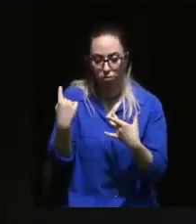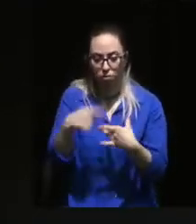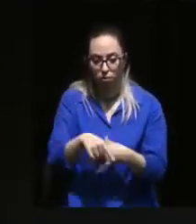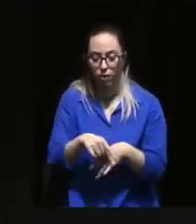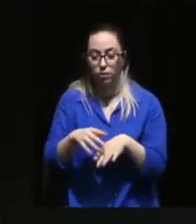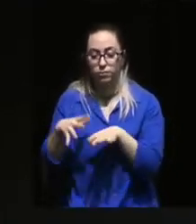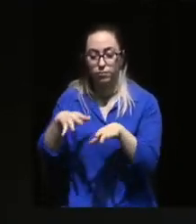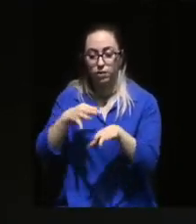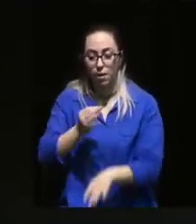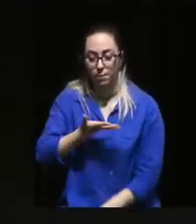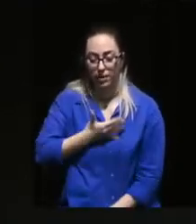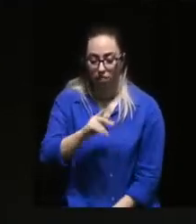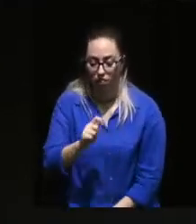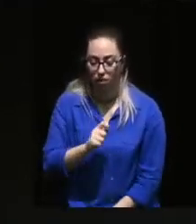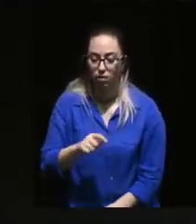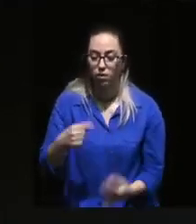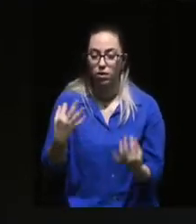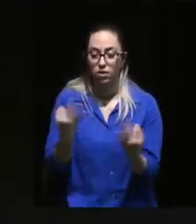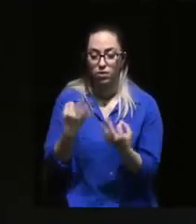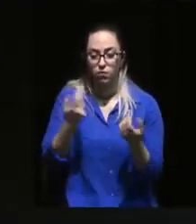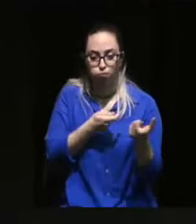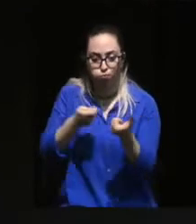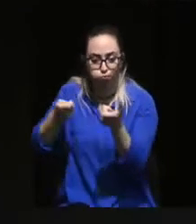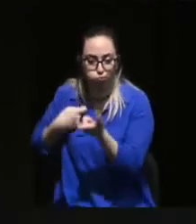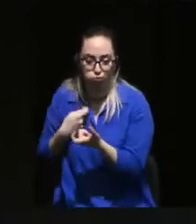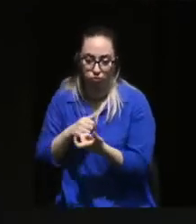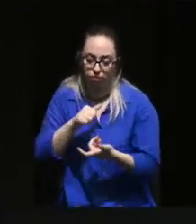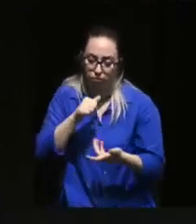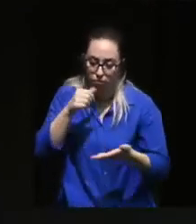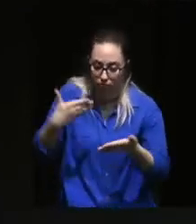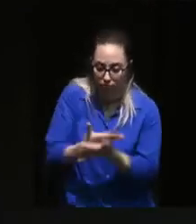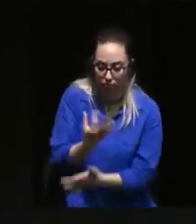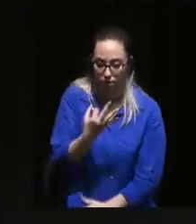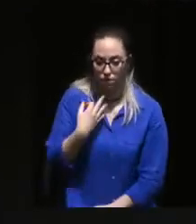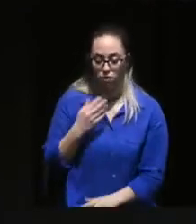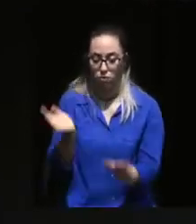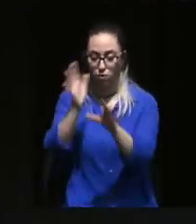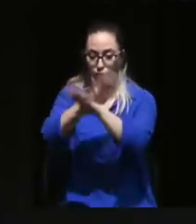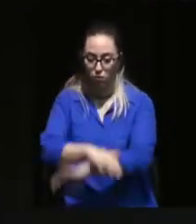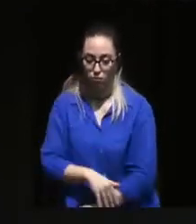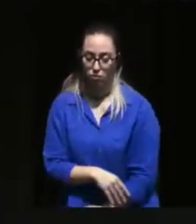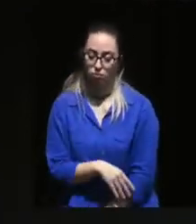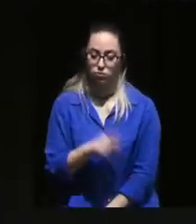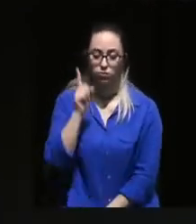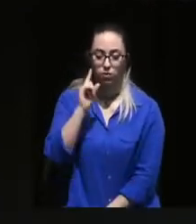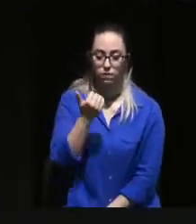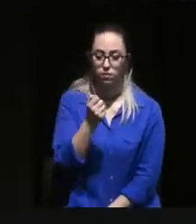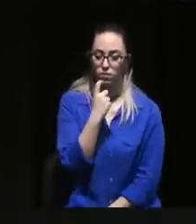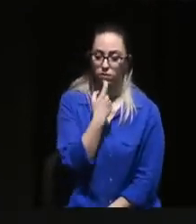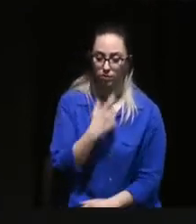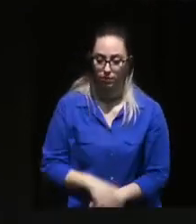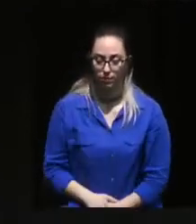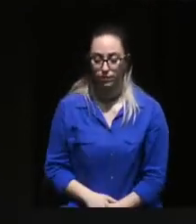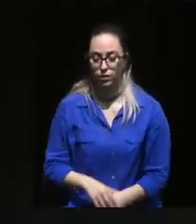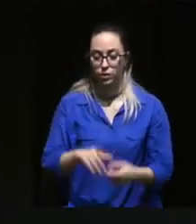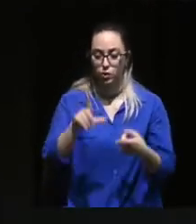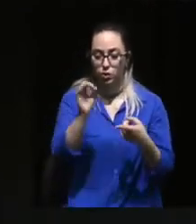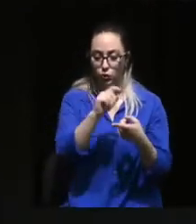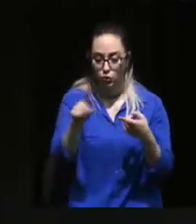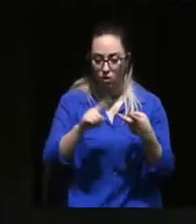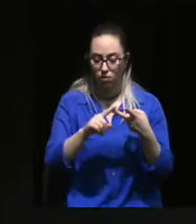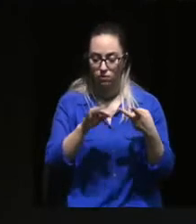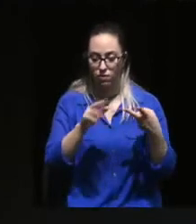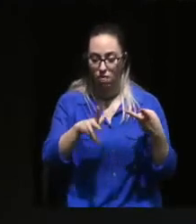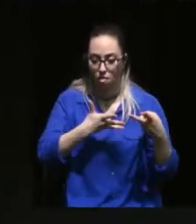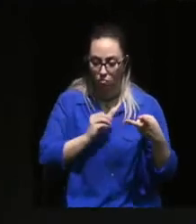de Abril, e foram assassinados pelos disparos dos agentes. Perderam a vida na Revolução dos Cravos. João Arruda, Fernandes Iesteira,